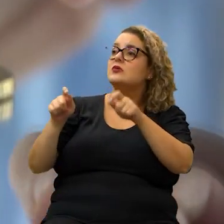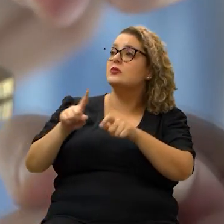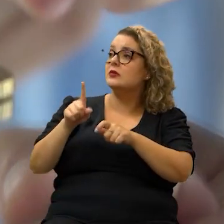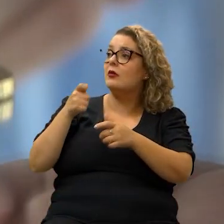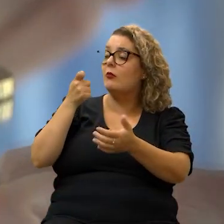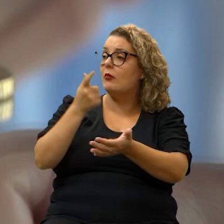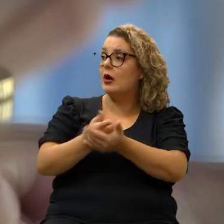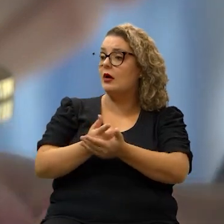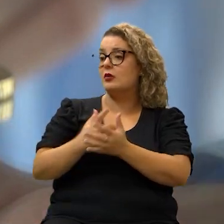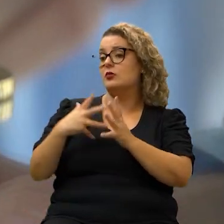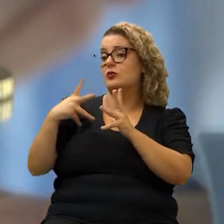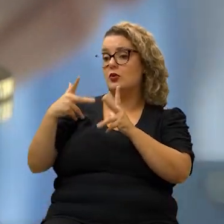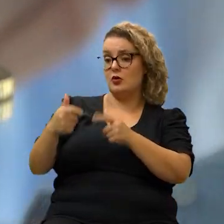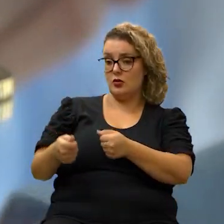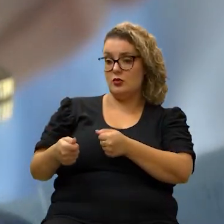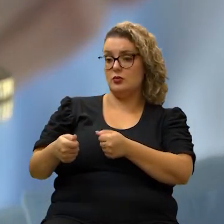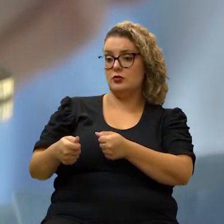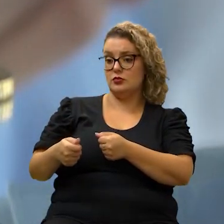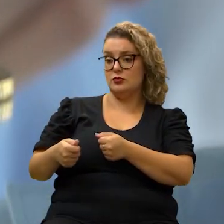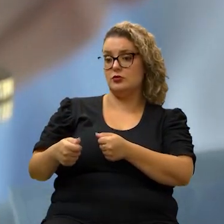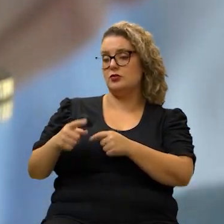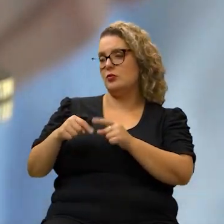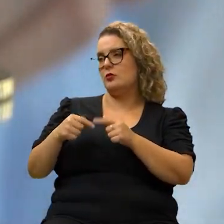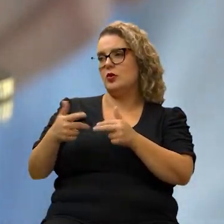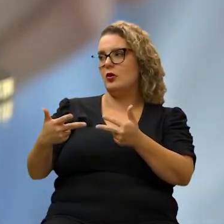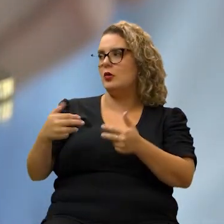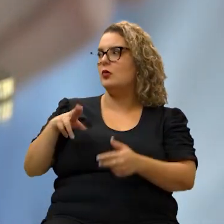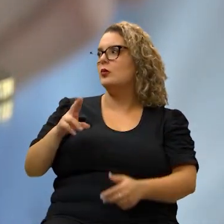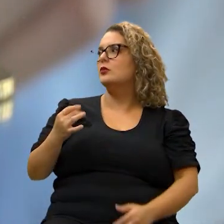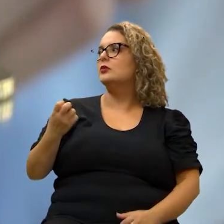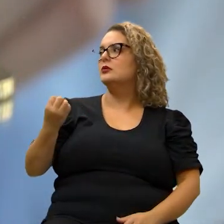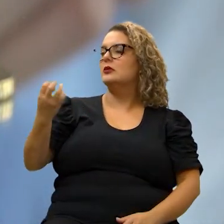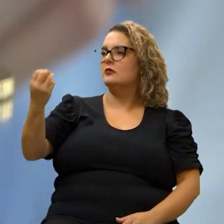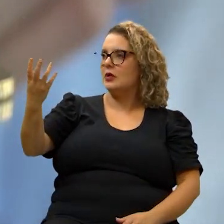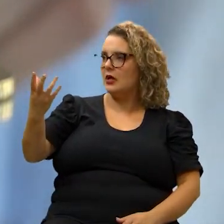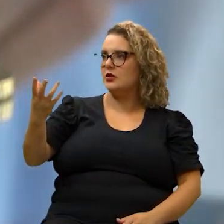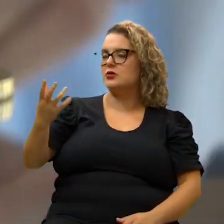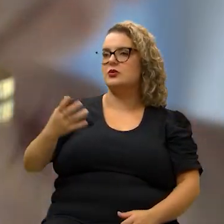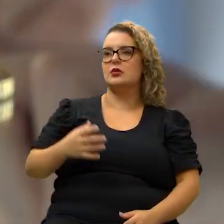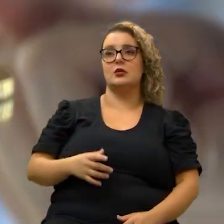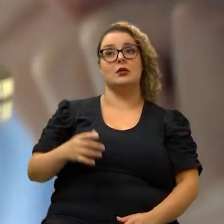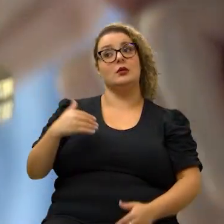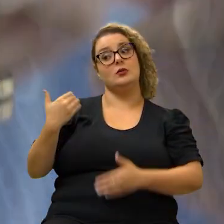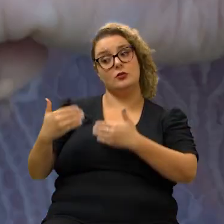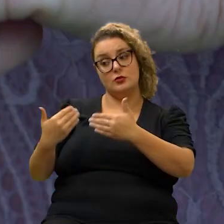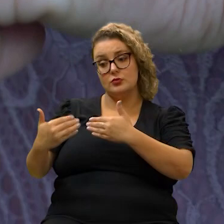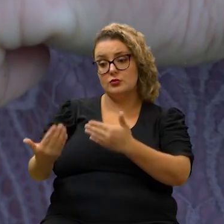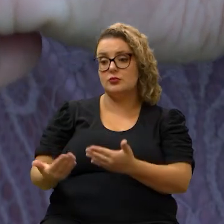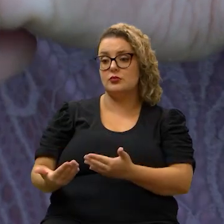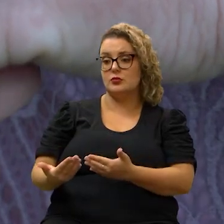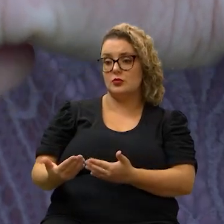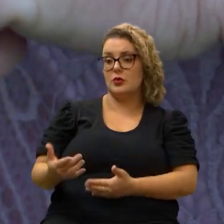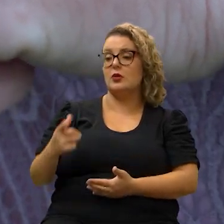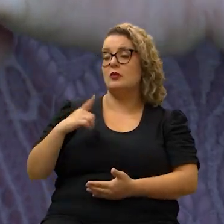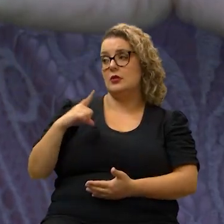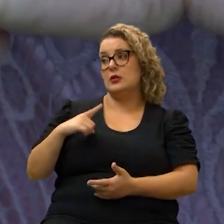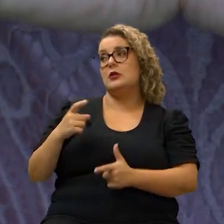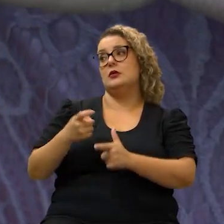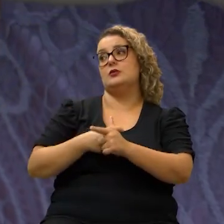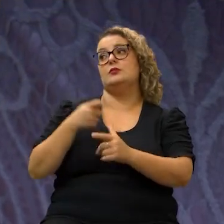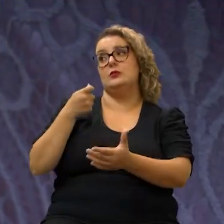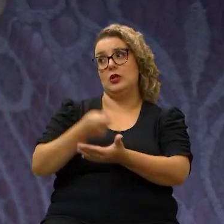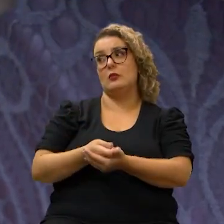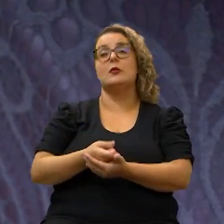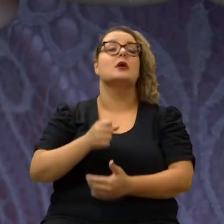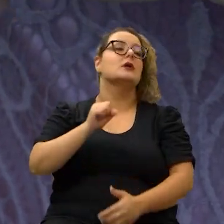da pessoa não estar pagando o valor integral daquele produto daquela viagem etc ao longo do tempo ela vai ter essa